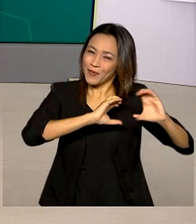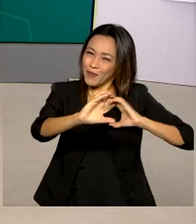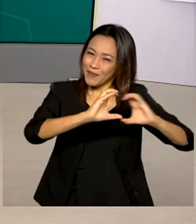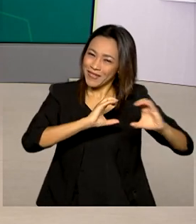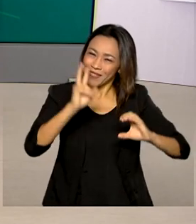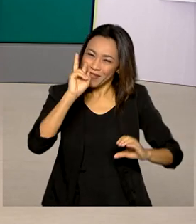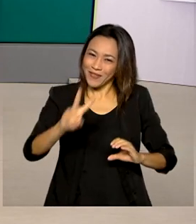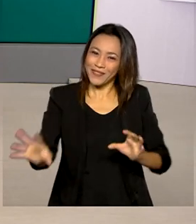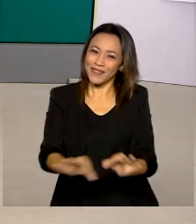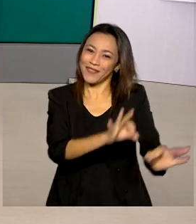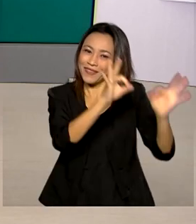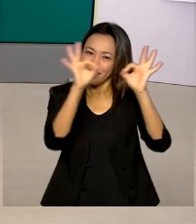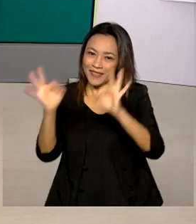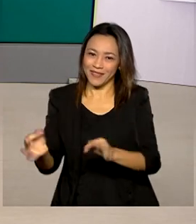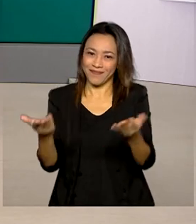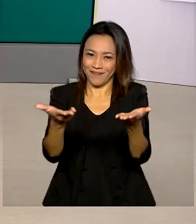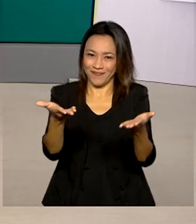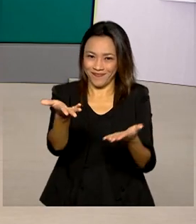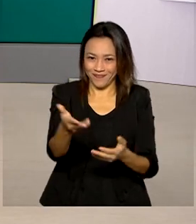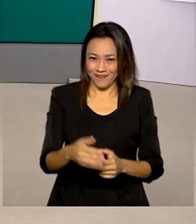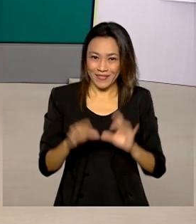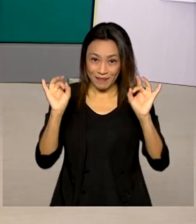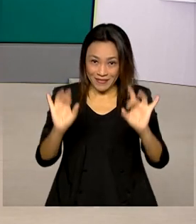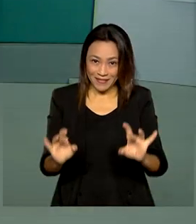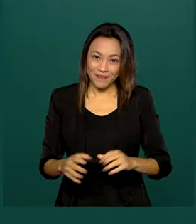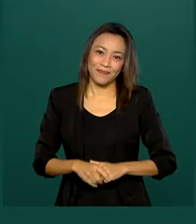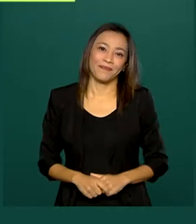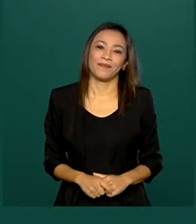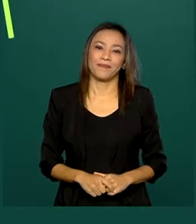É o que você vai ver agora na nossa reportagem especial.